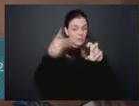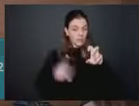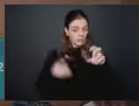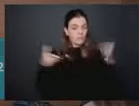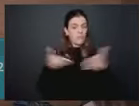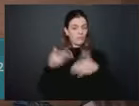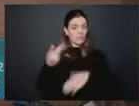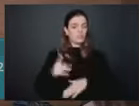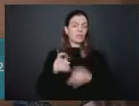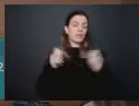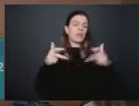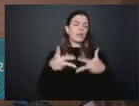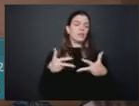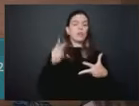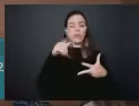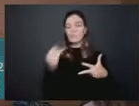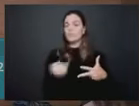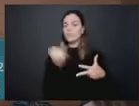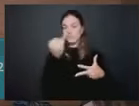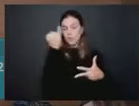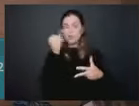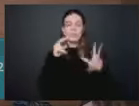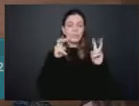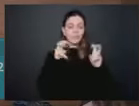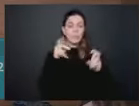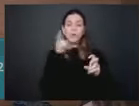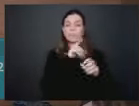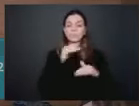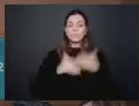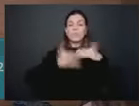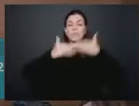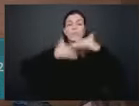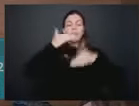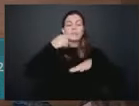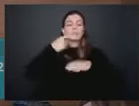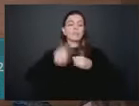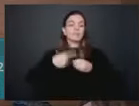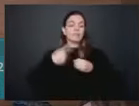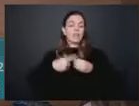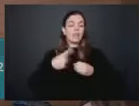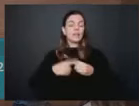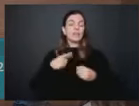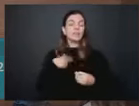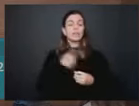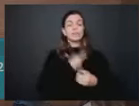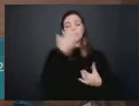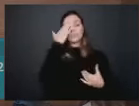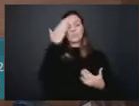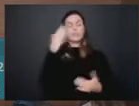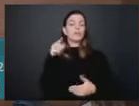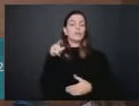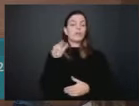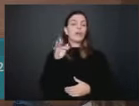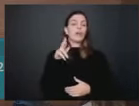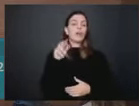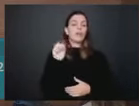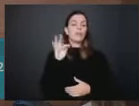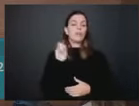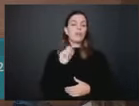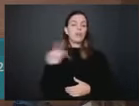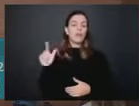importante para o desenvolvimento da cidade. Nós agradecemos o senhor Rafael Félix Corren, o senhor Almir,